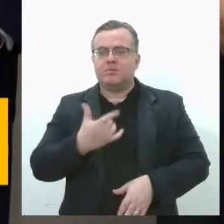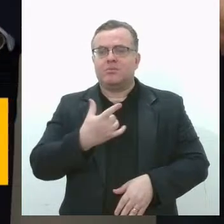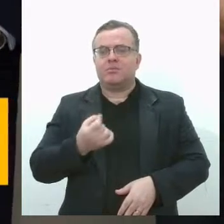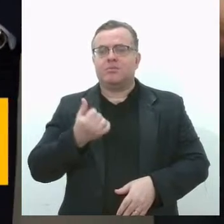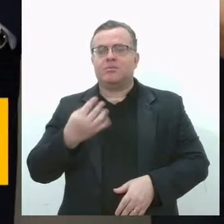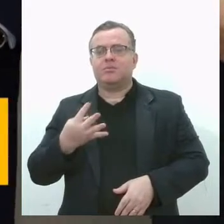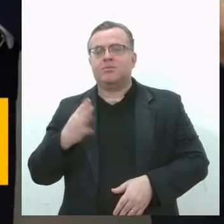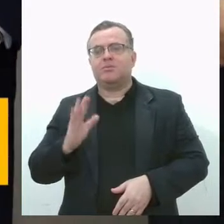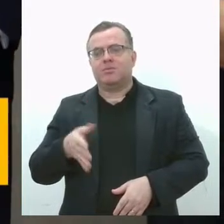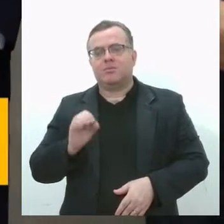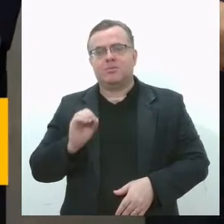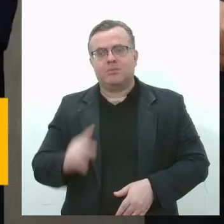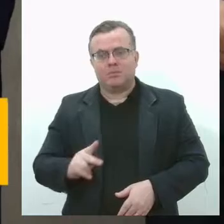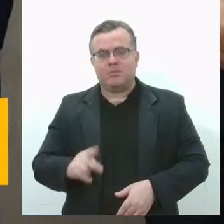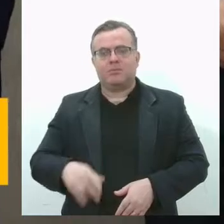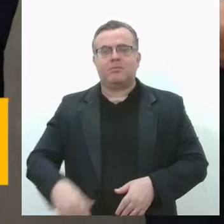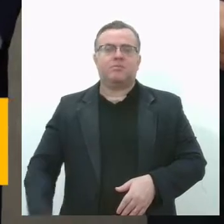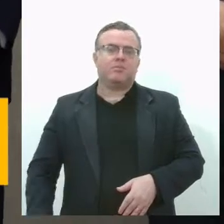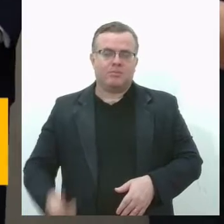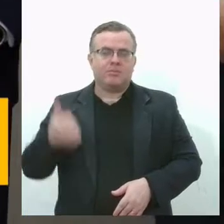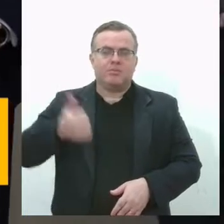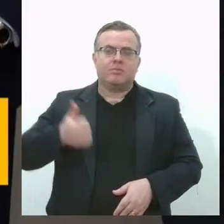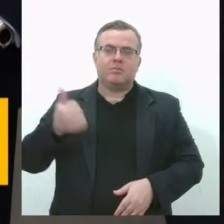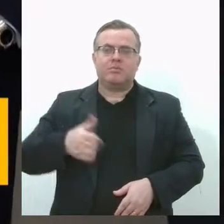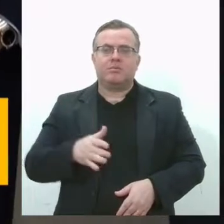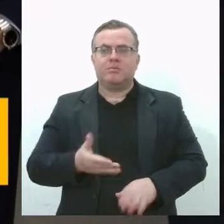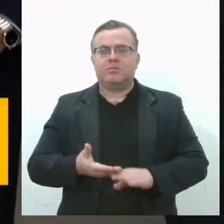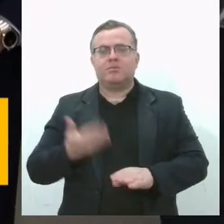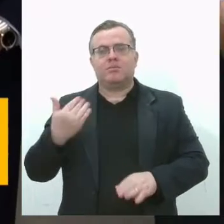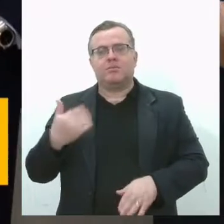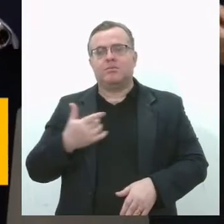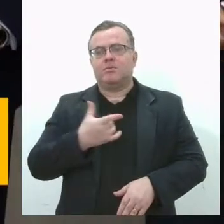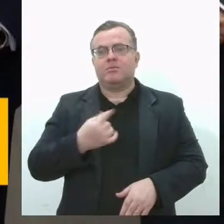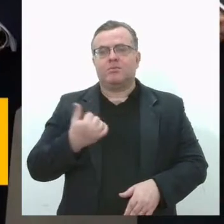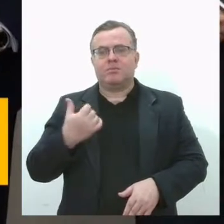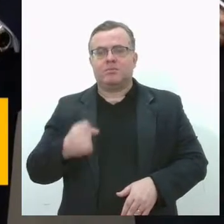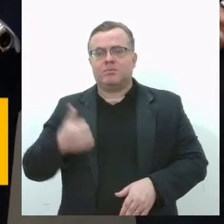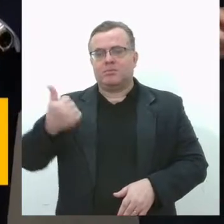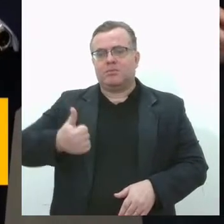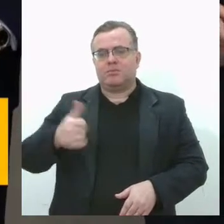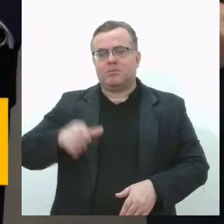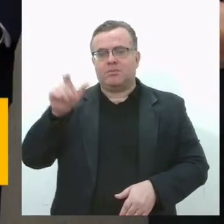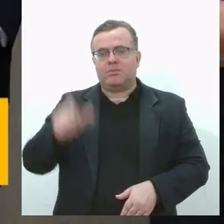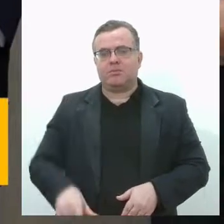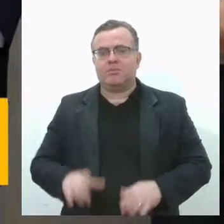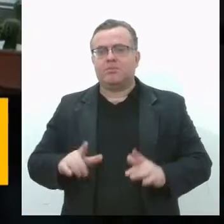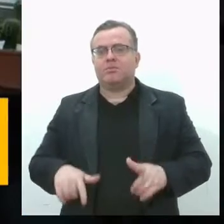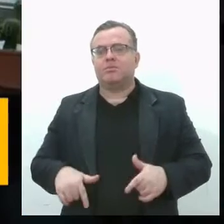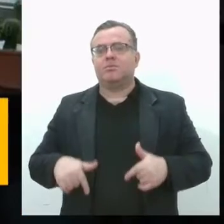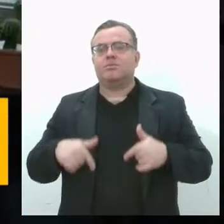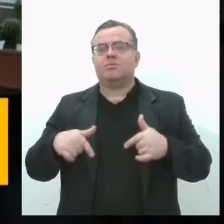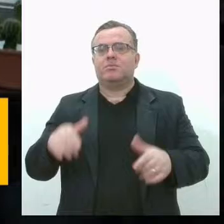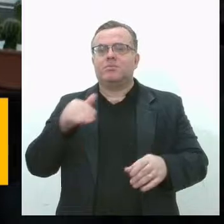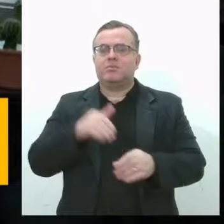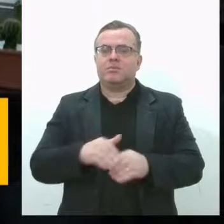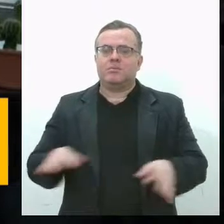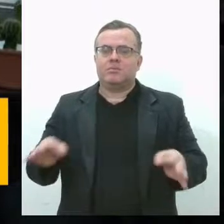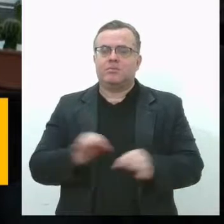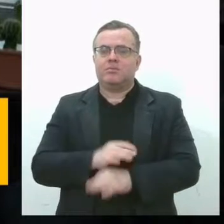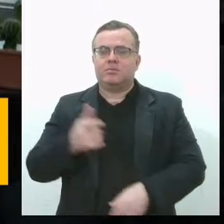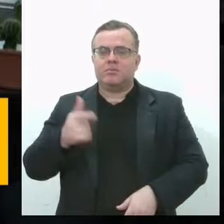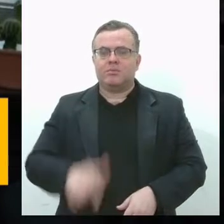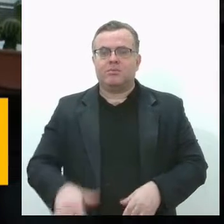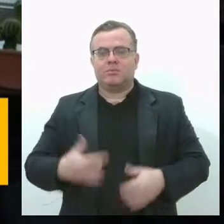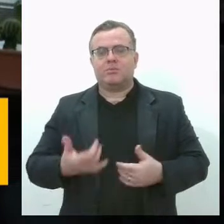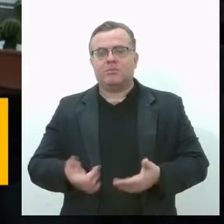ficando na primeira suplência nas eleições de 2018, ano em que buscou a reeleição. A gente vem mais